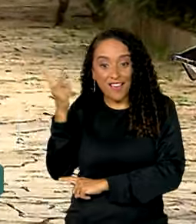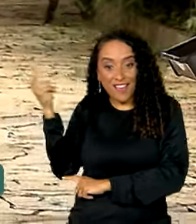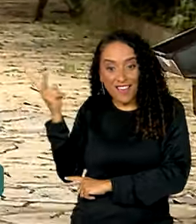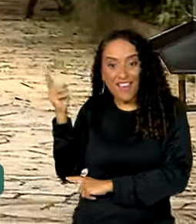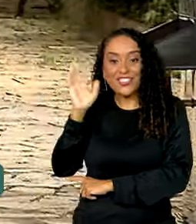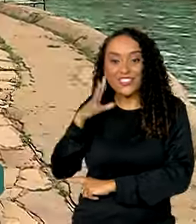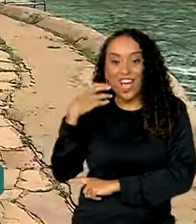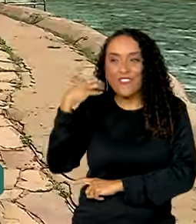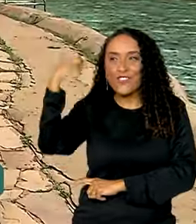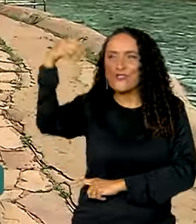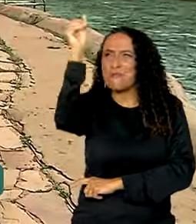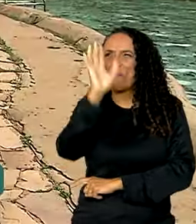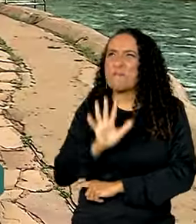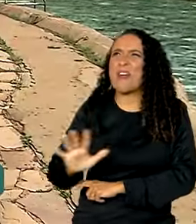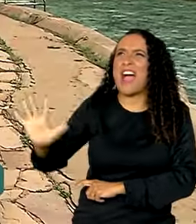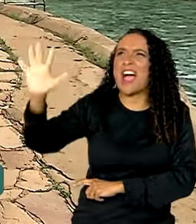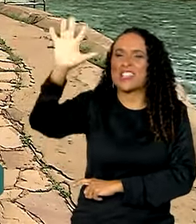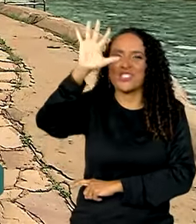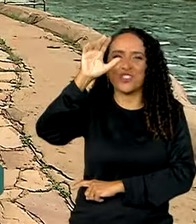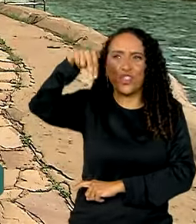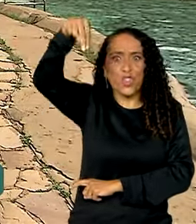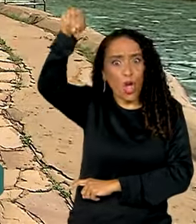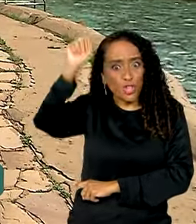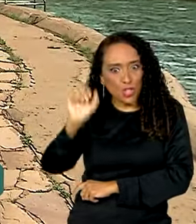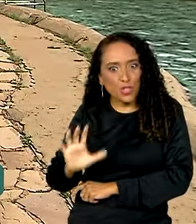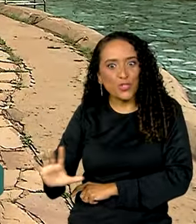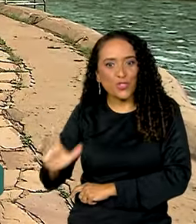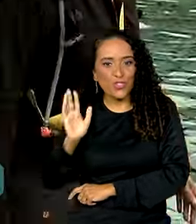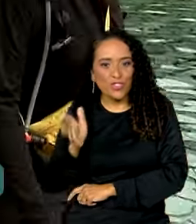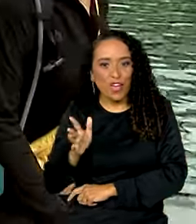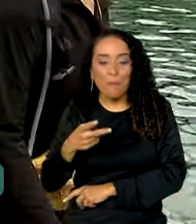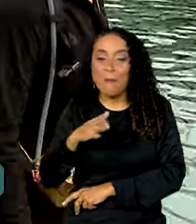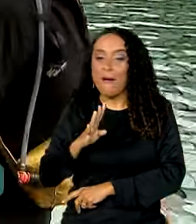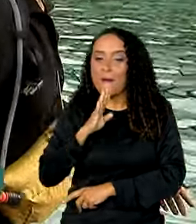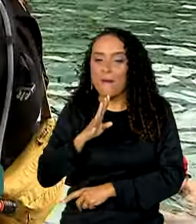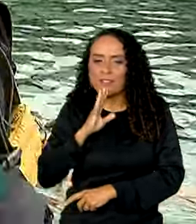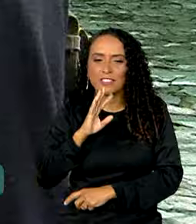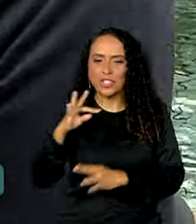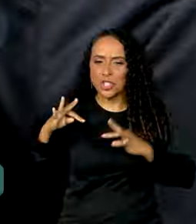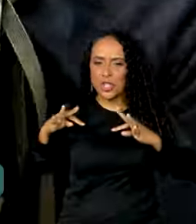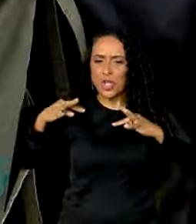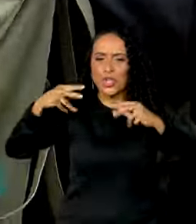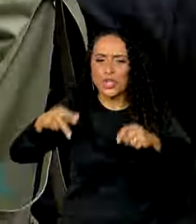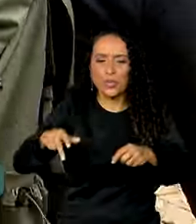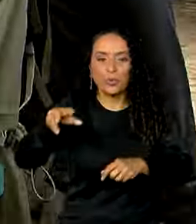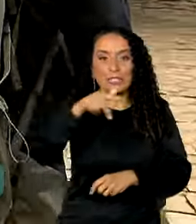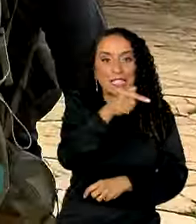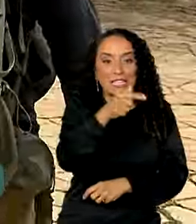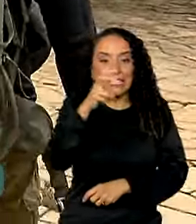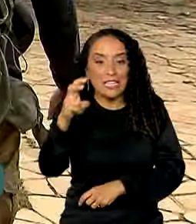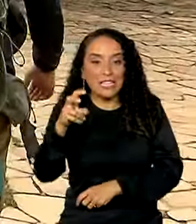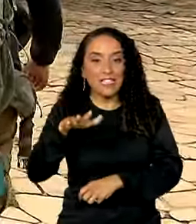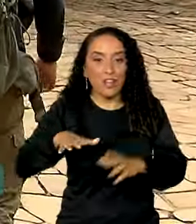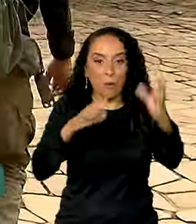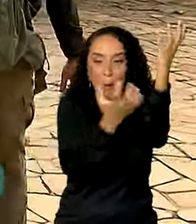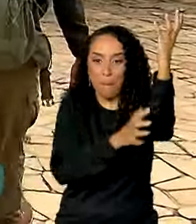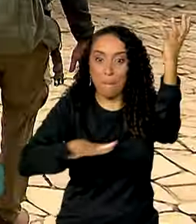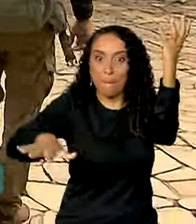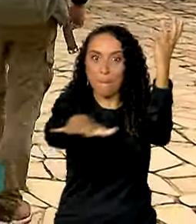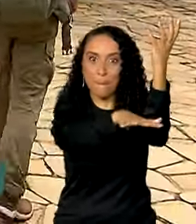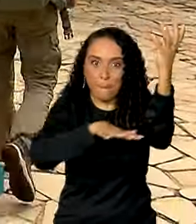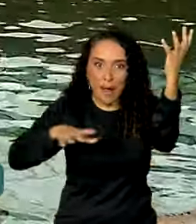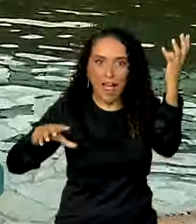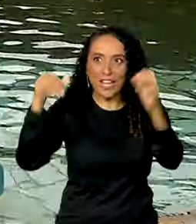percorreu o Brasil de norte a sul para conhecer todos os 75 parques nacionais.